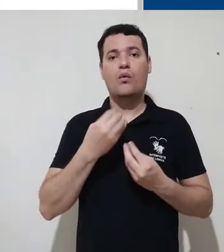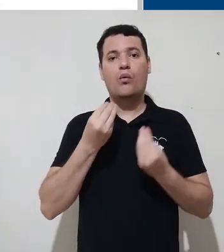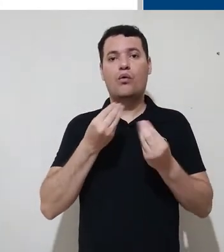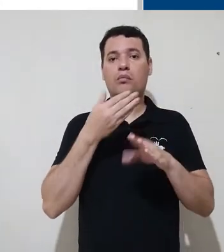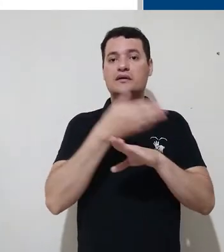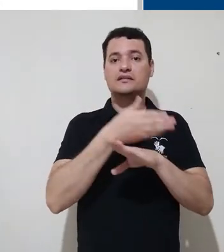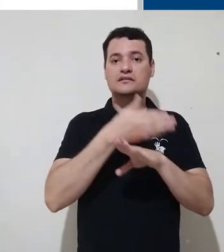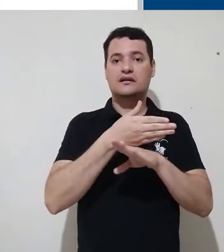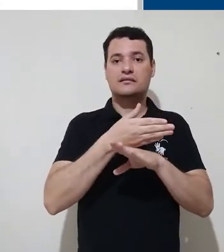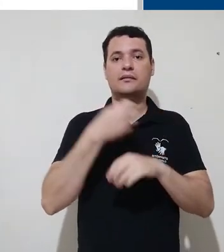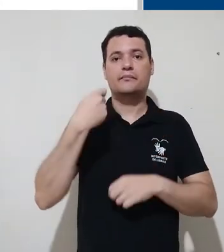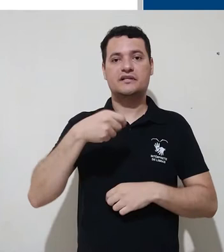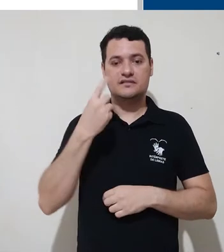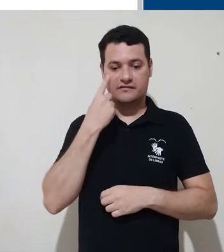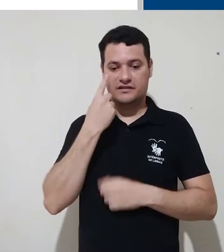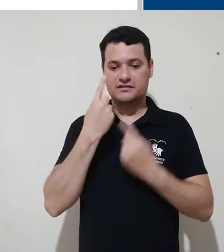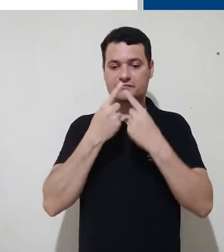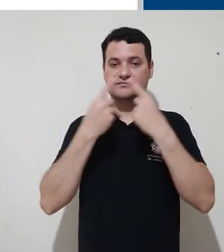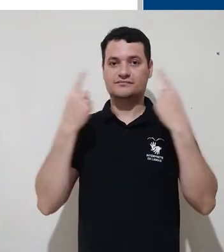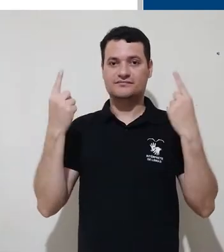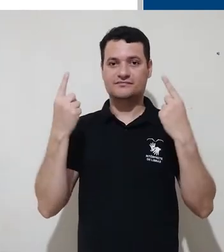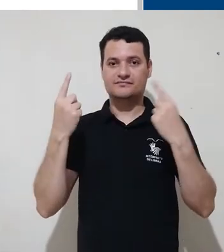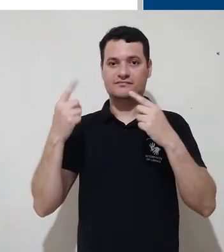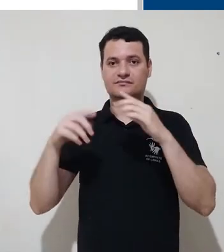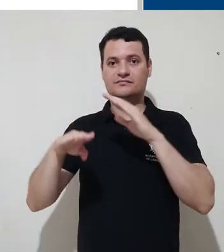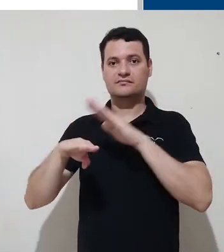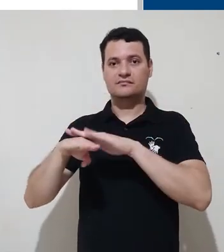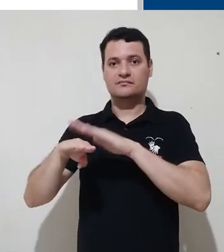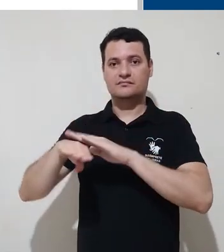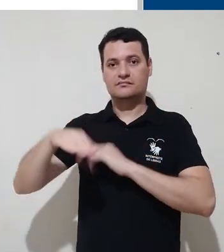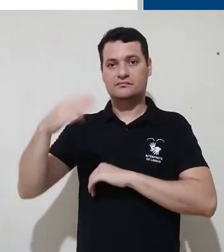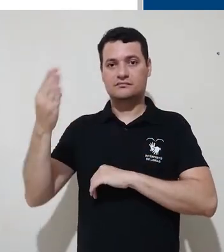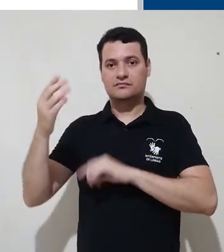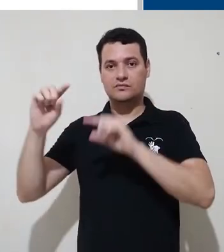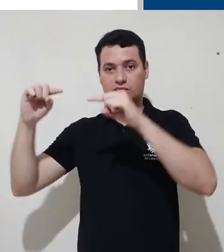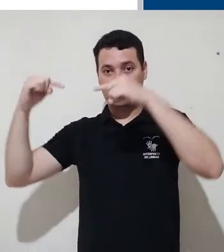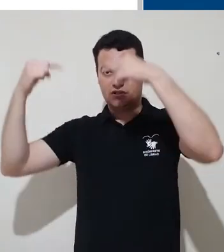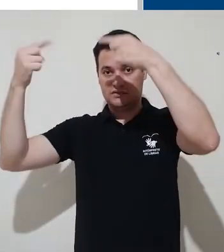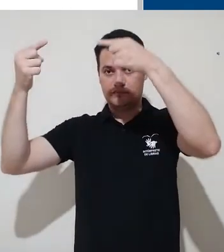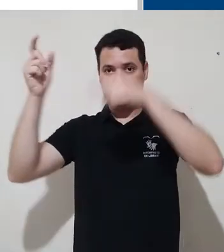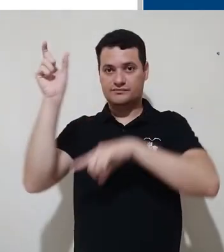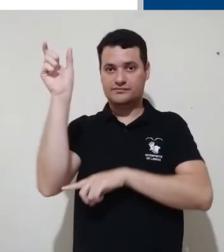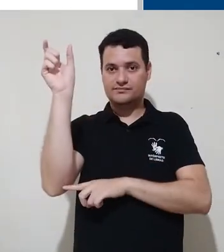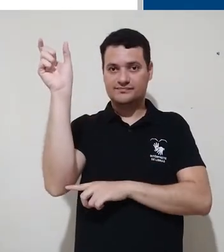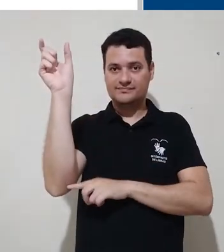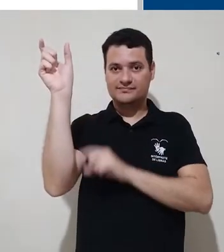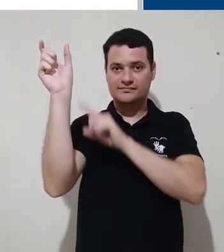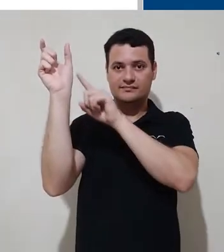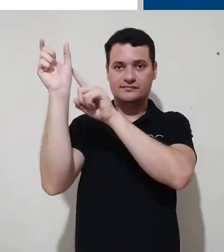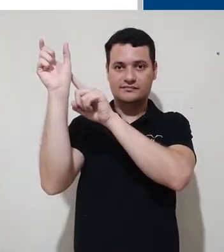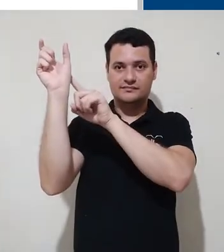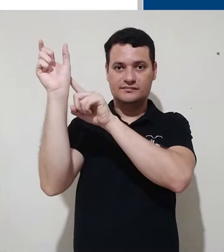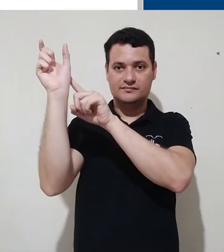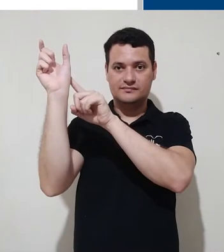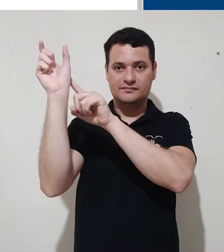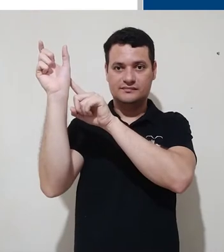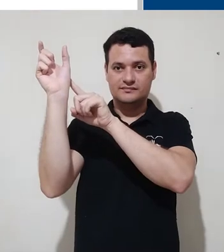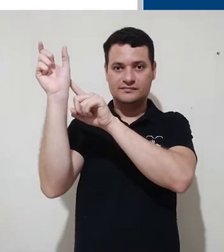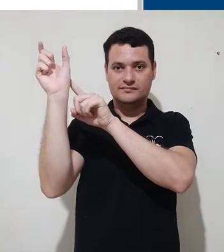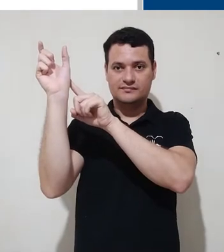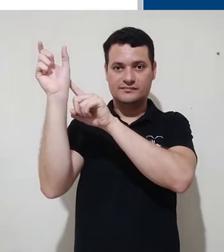para acessar, você precisa vir aqui no canto superior à direita da